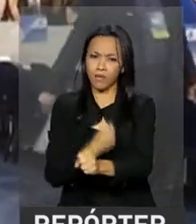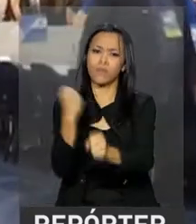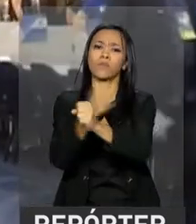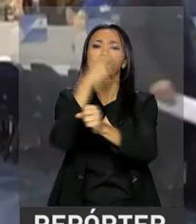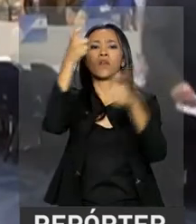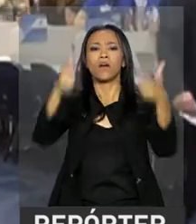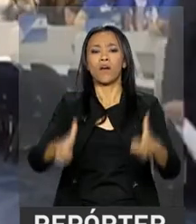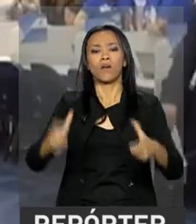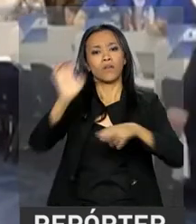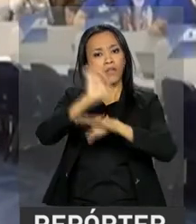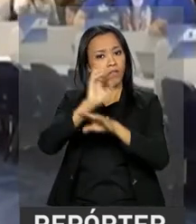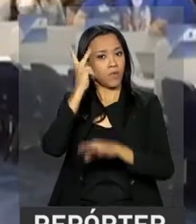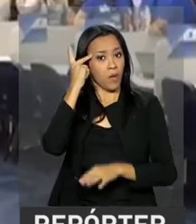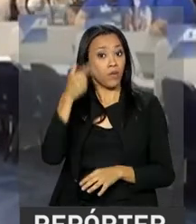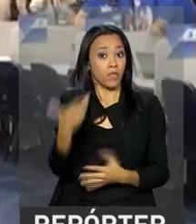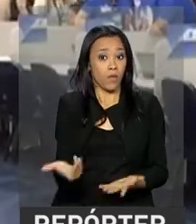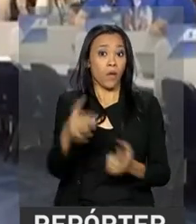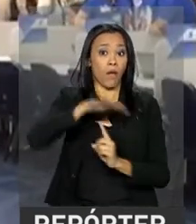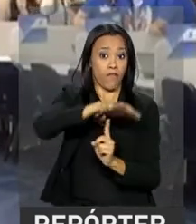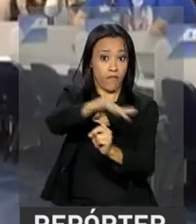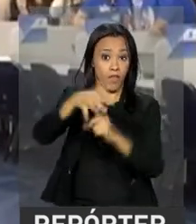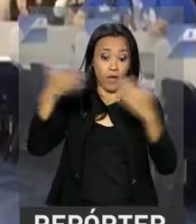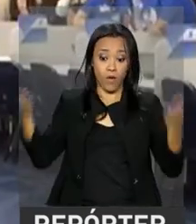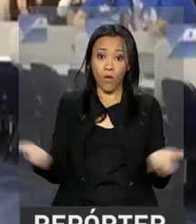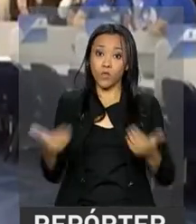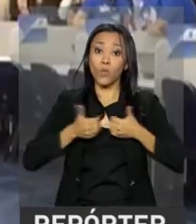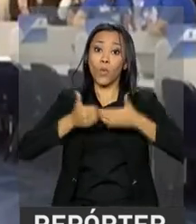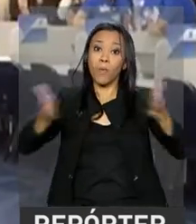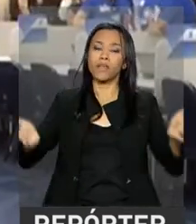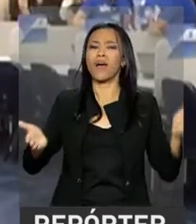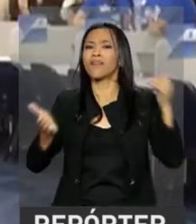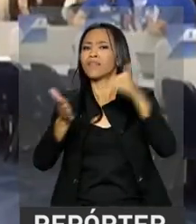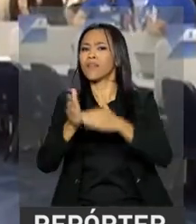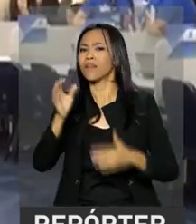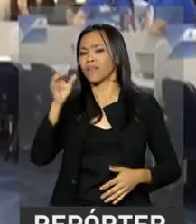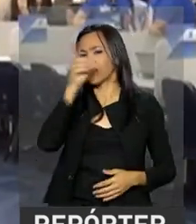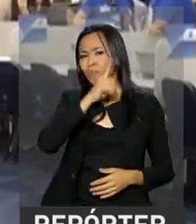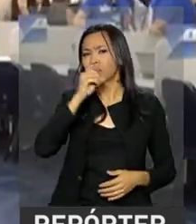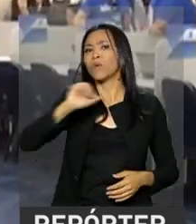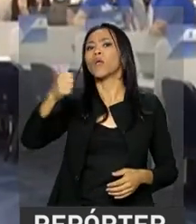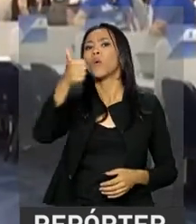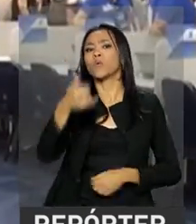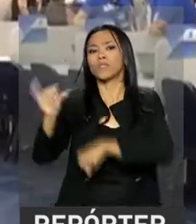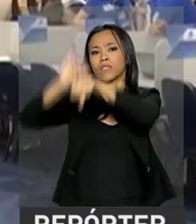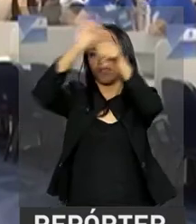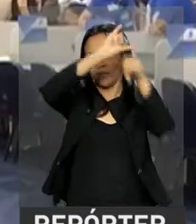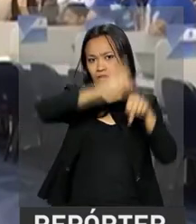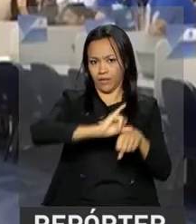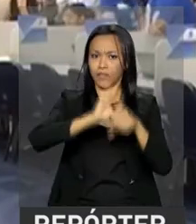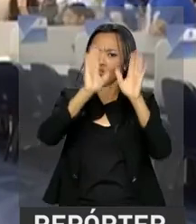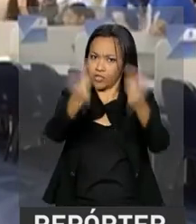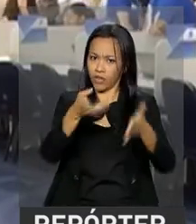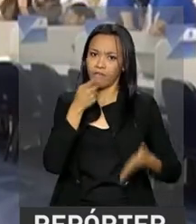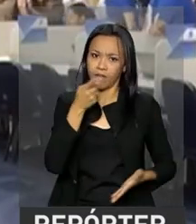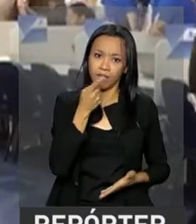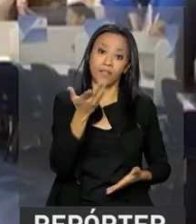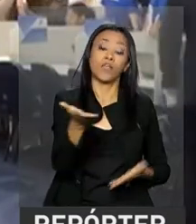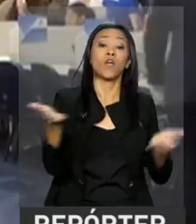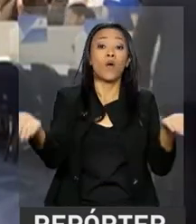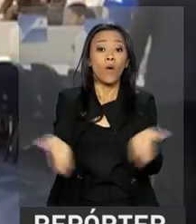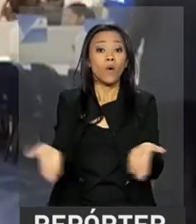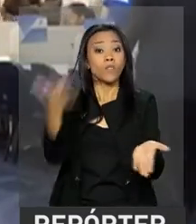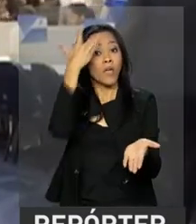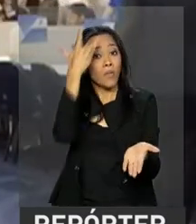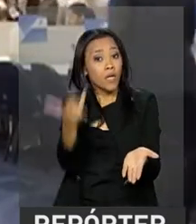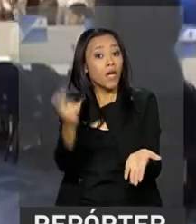O Feirão Caixa 2017 começa hoje e vai até domingo em 11 cidades do país, 9 delas capitais, como eu já disse. E hoje